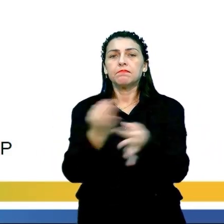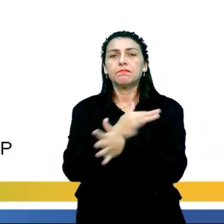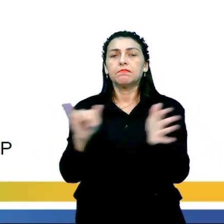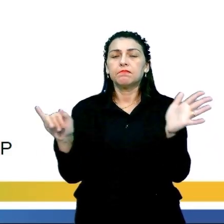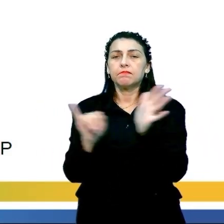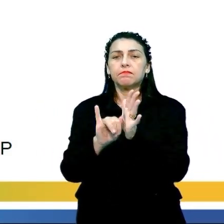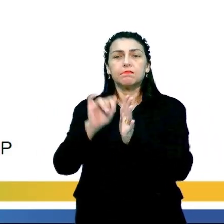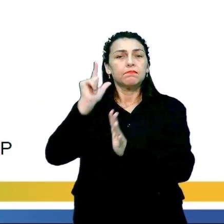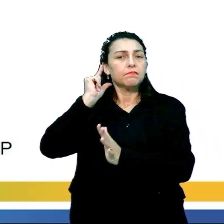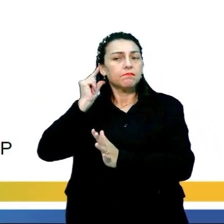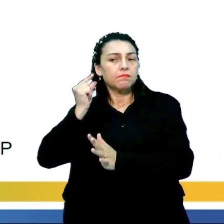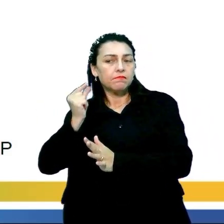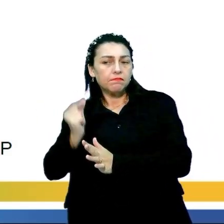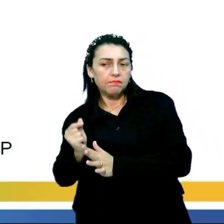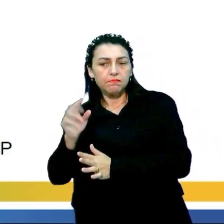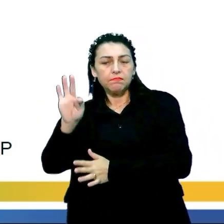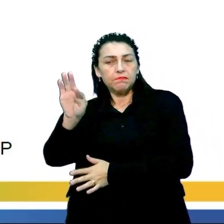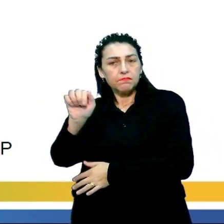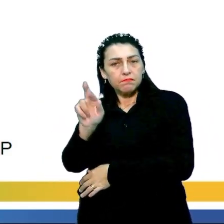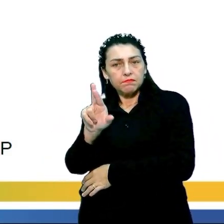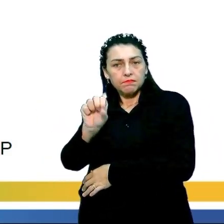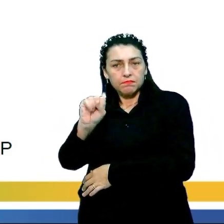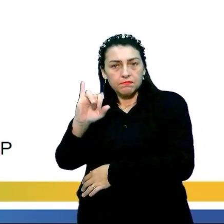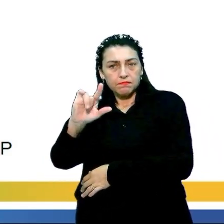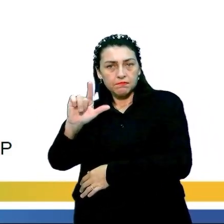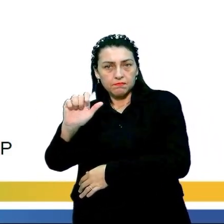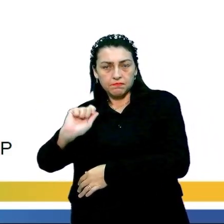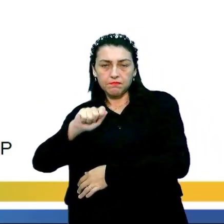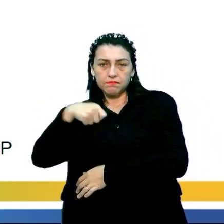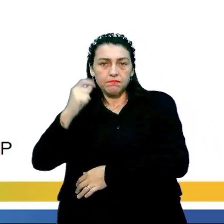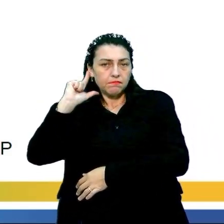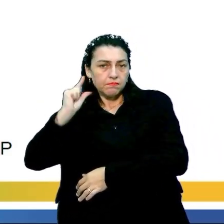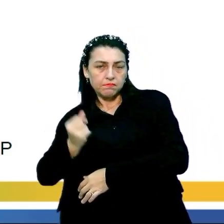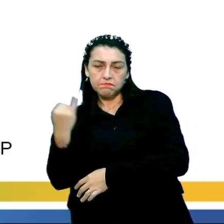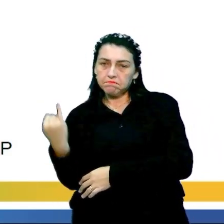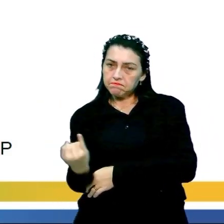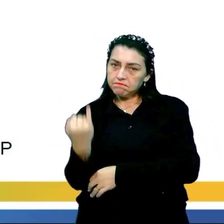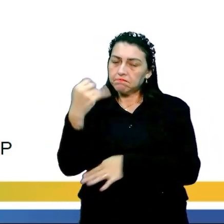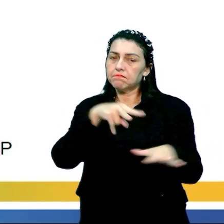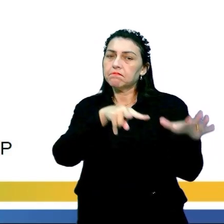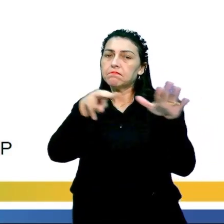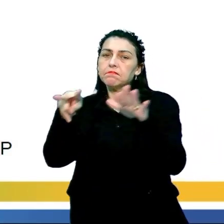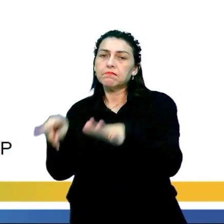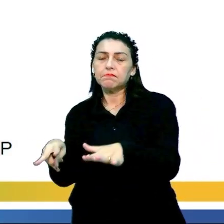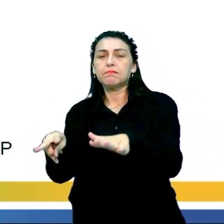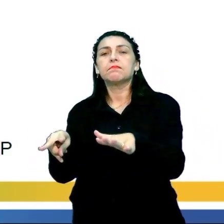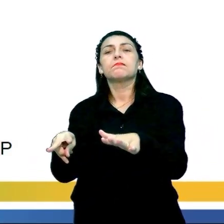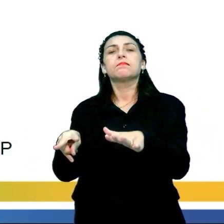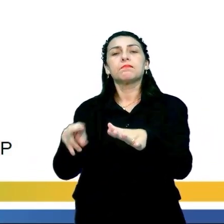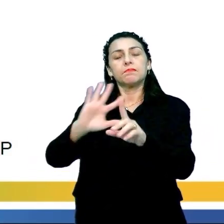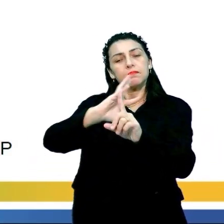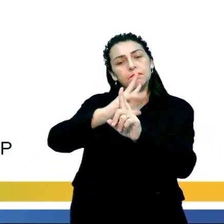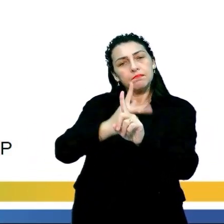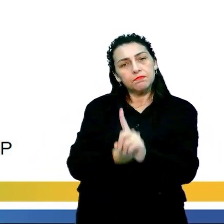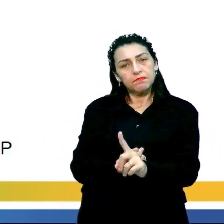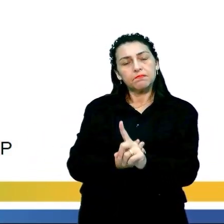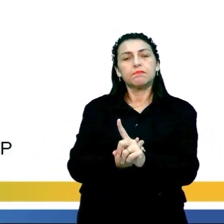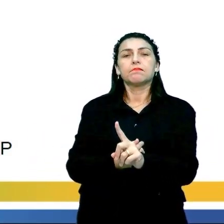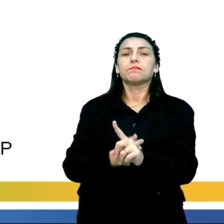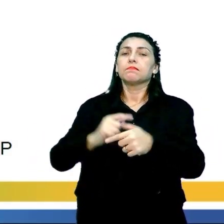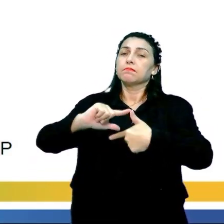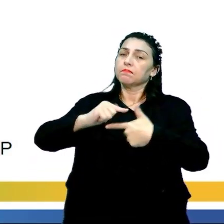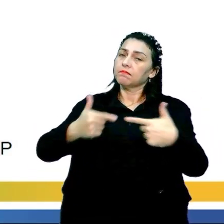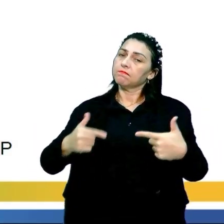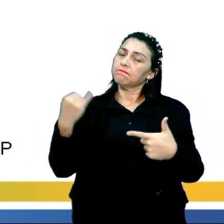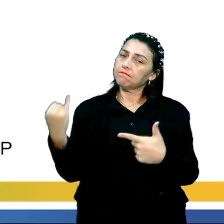Tarsila do Amaral foi importantíssima na Semana de Arte Moderna, é importantíssima para a consolidação